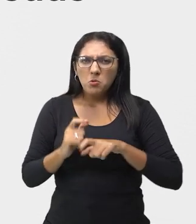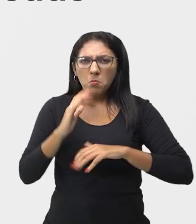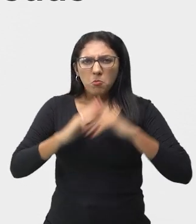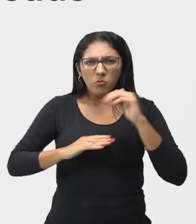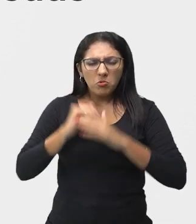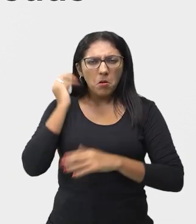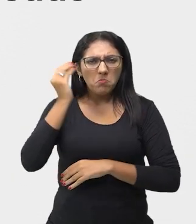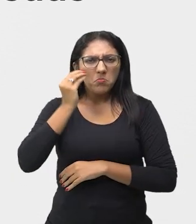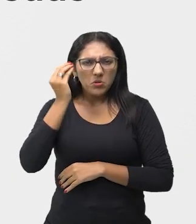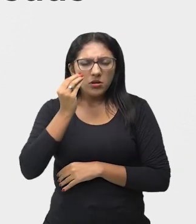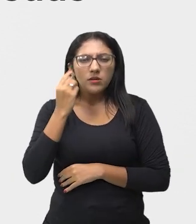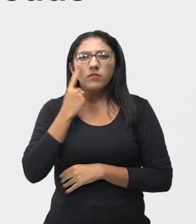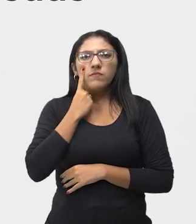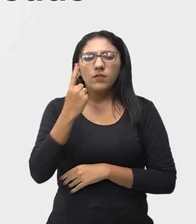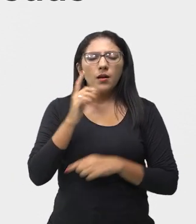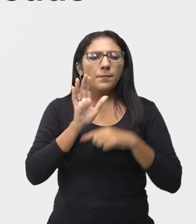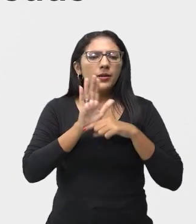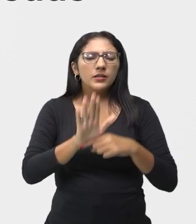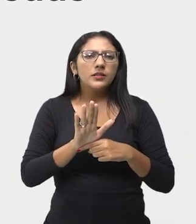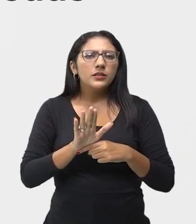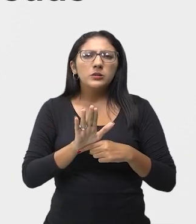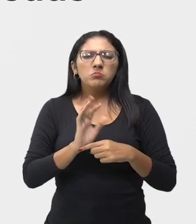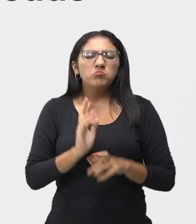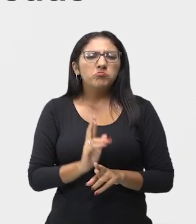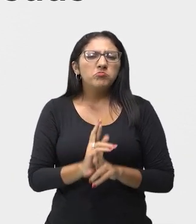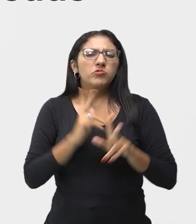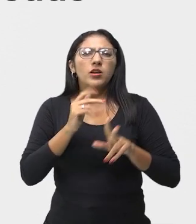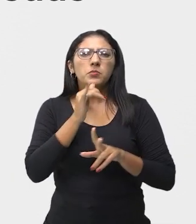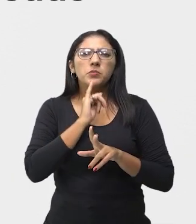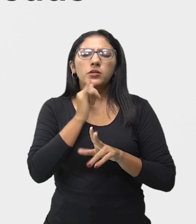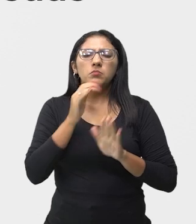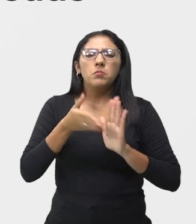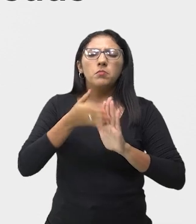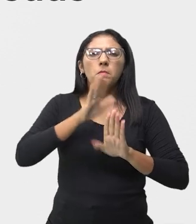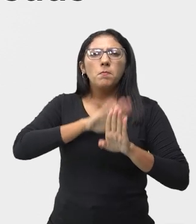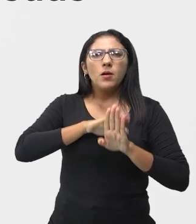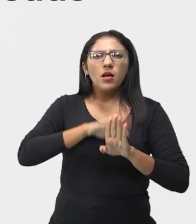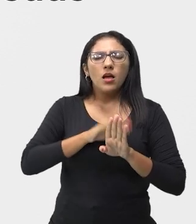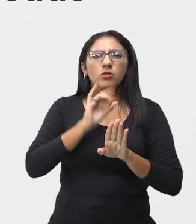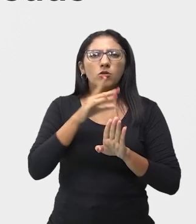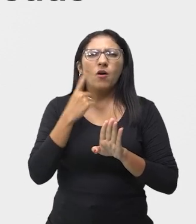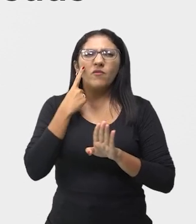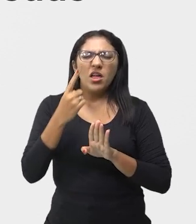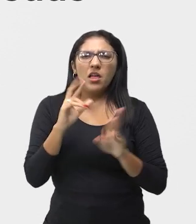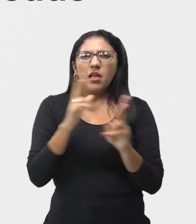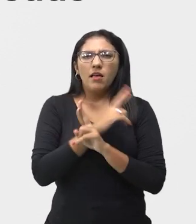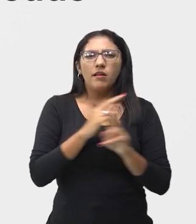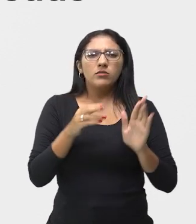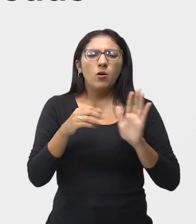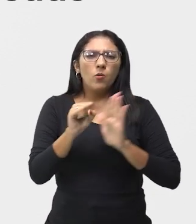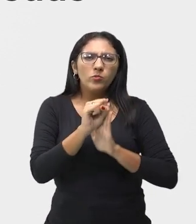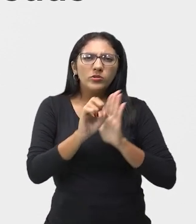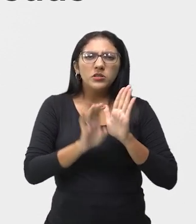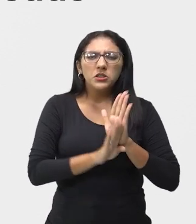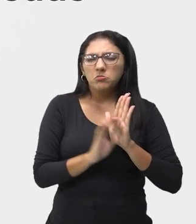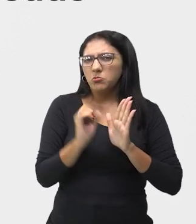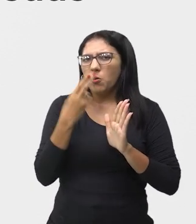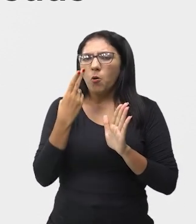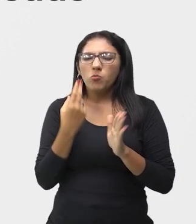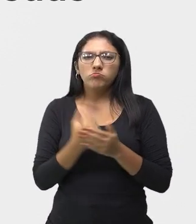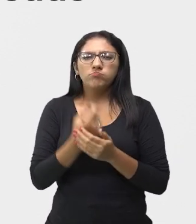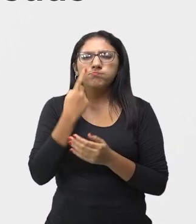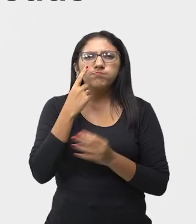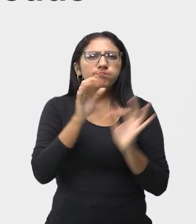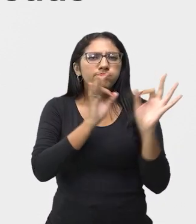situações nada racionais, baseada nas suas expressões, em símbolos e recursos abstratos.